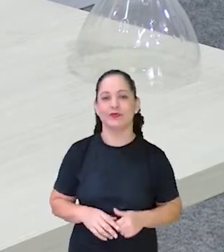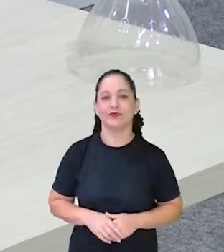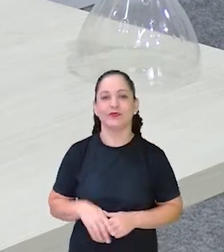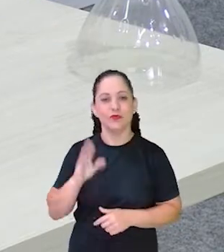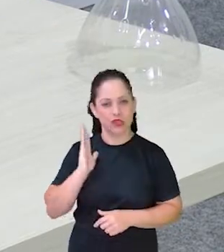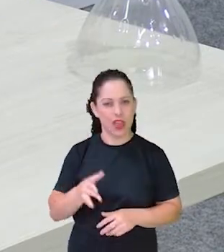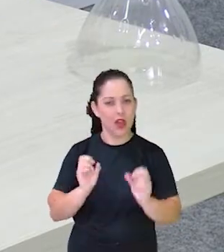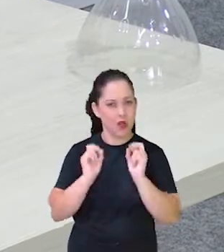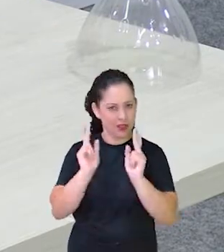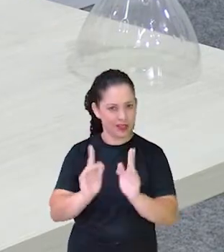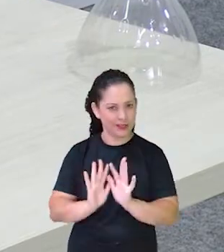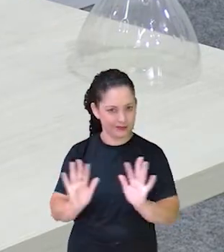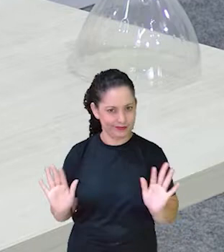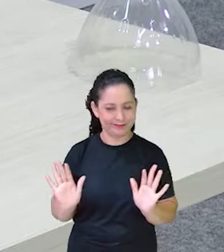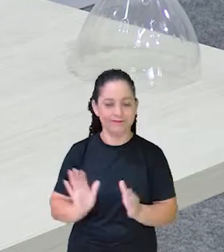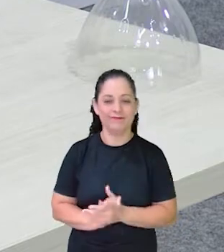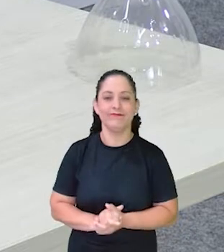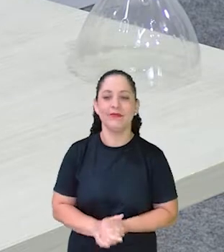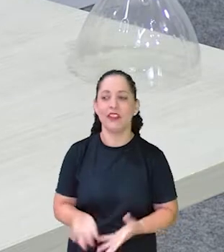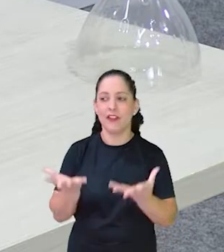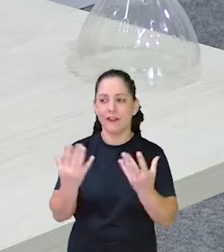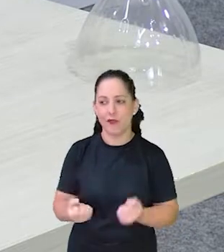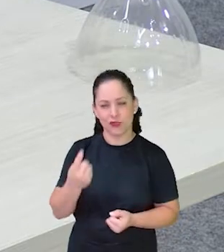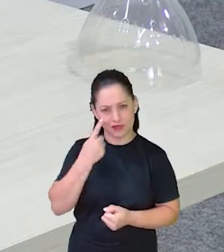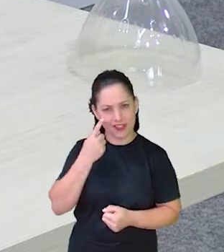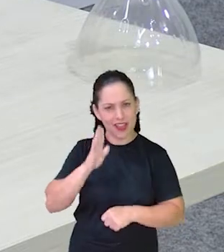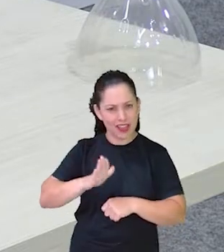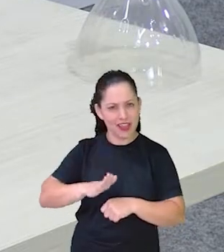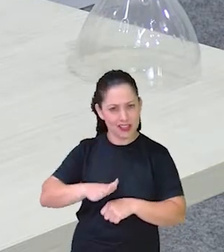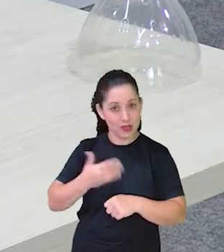Cortei tudinho Vamos ver aqui Ó Se corta legal